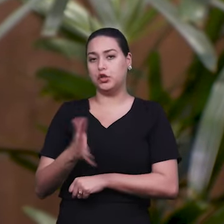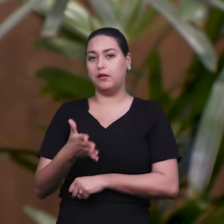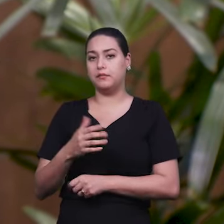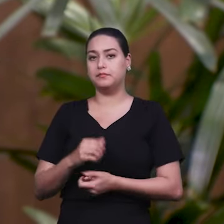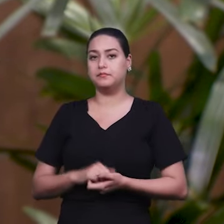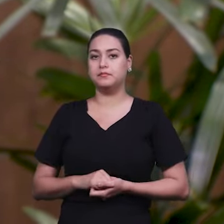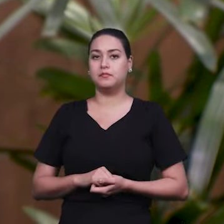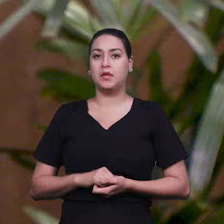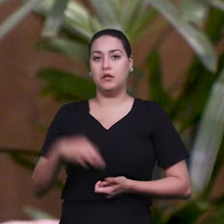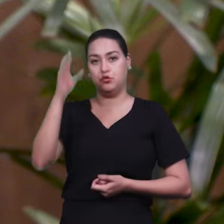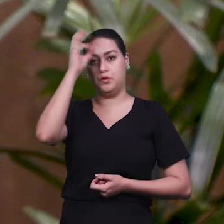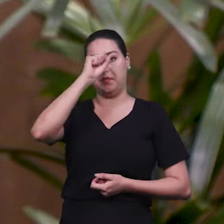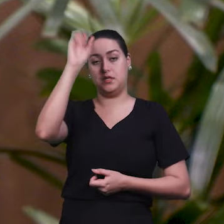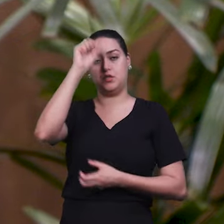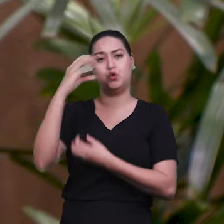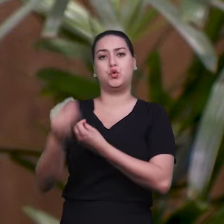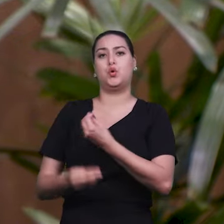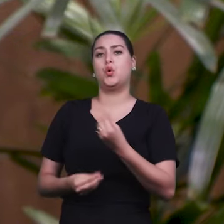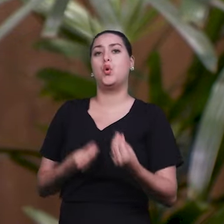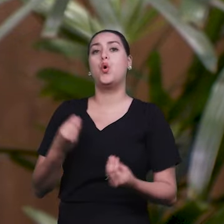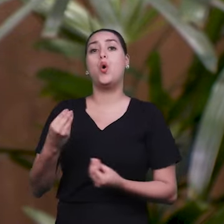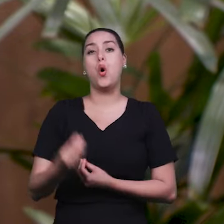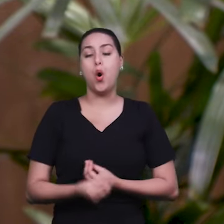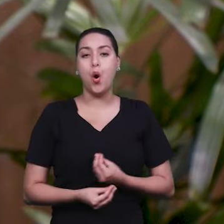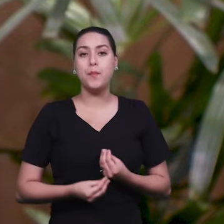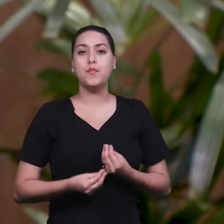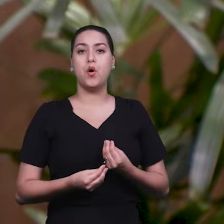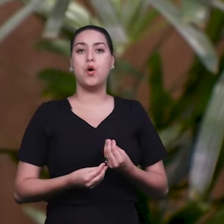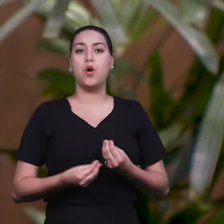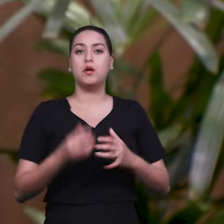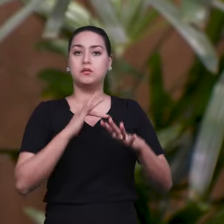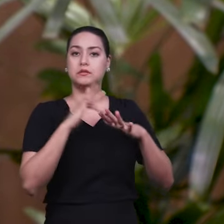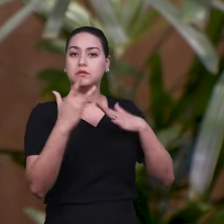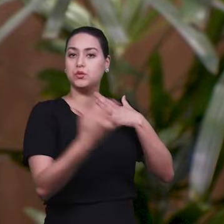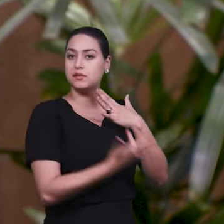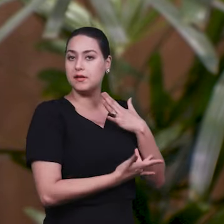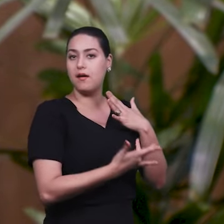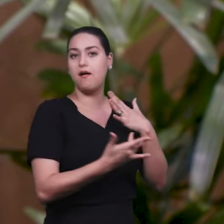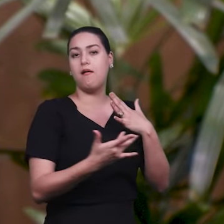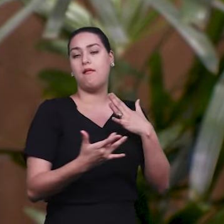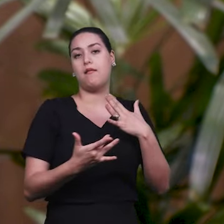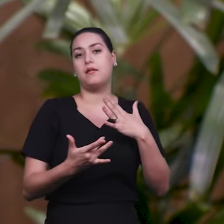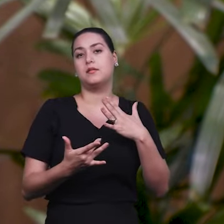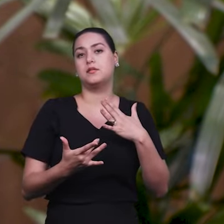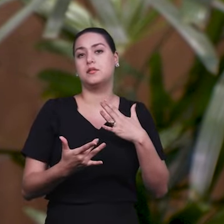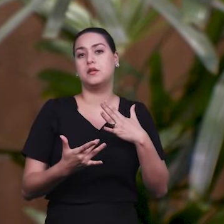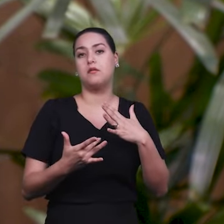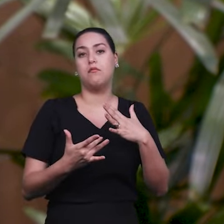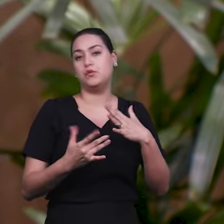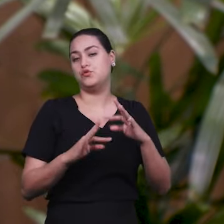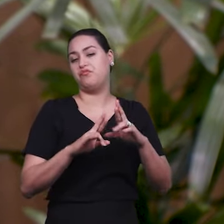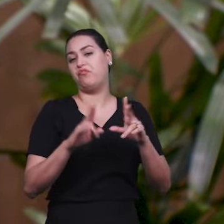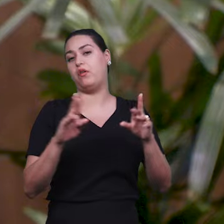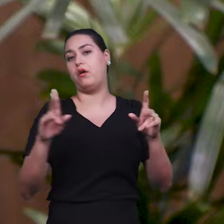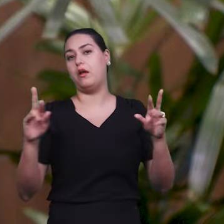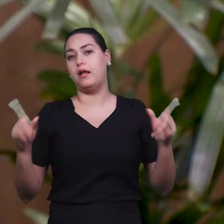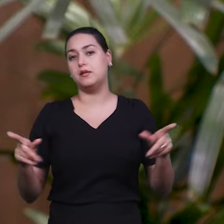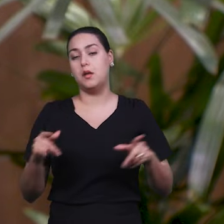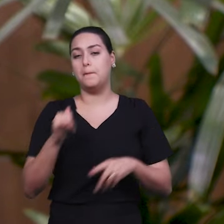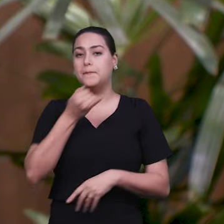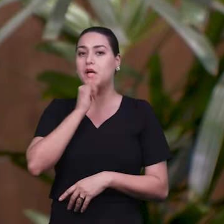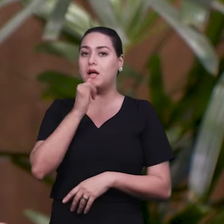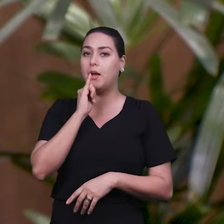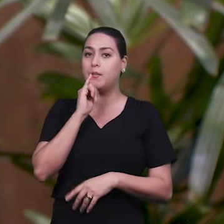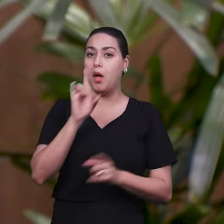aprendizado de como lidar com redes sociais, como lidar com plataformas digitais. Porque se você vai lançar uma música,